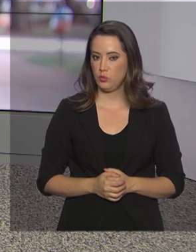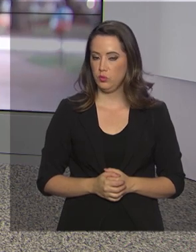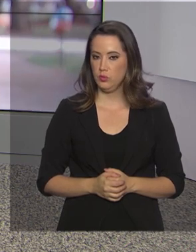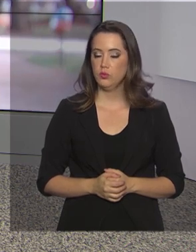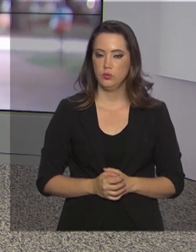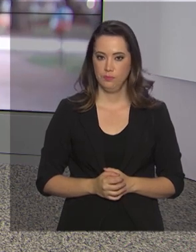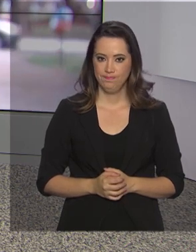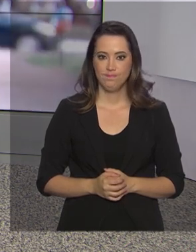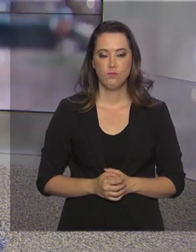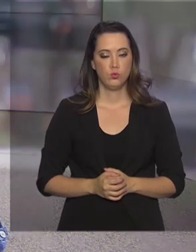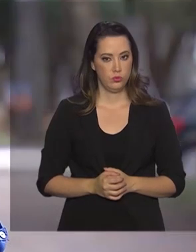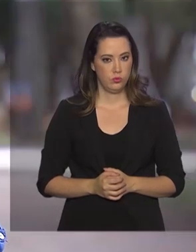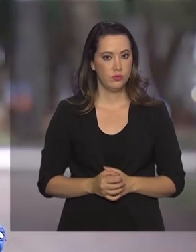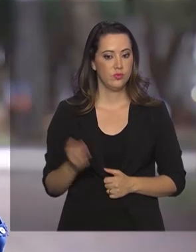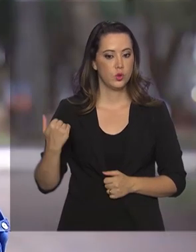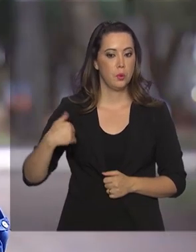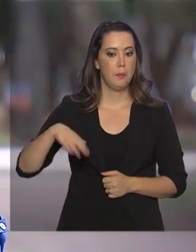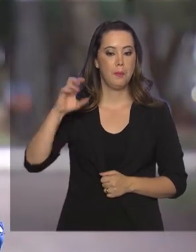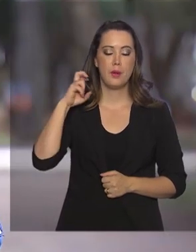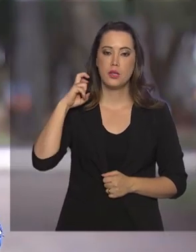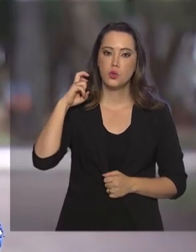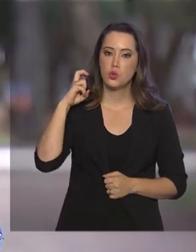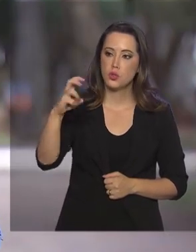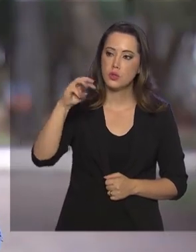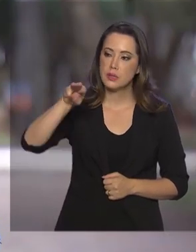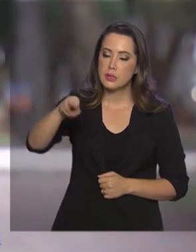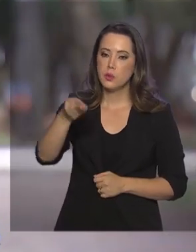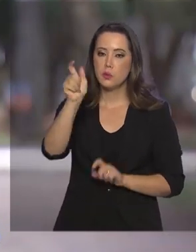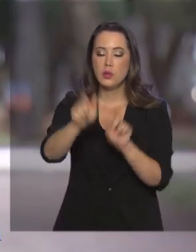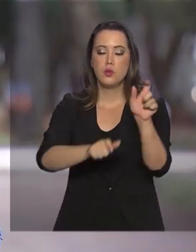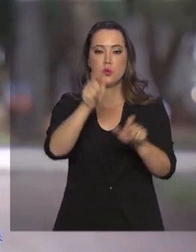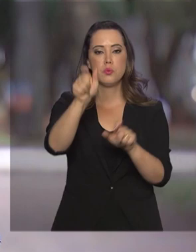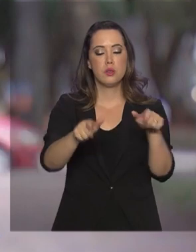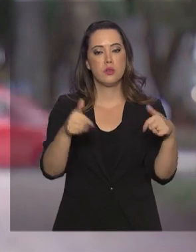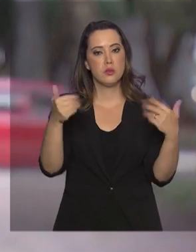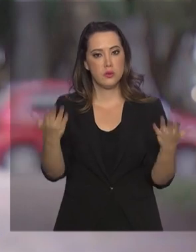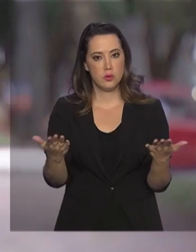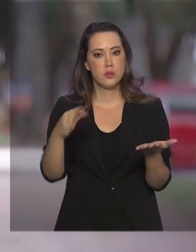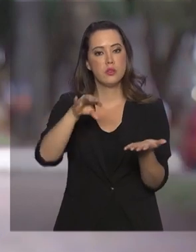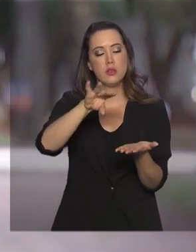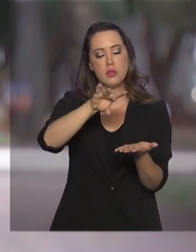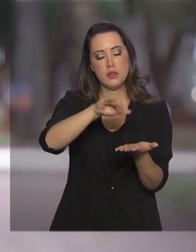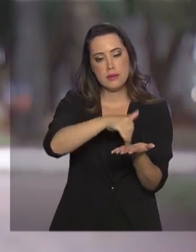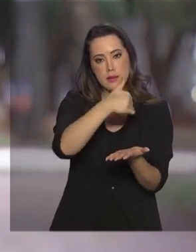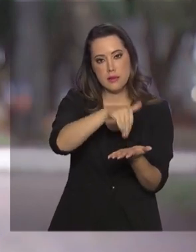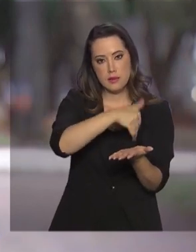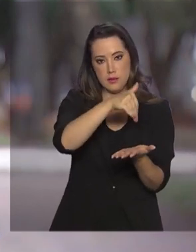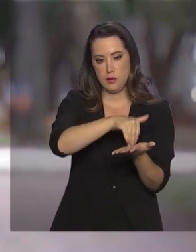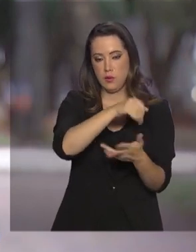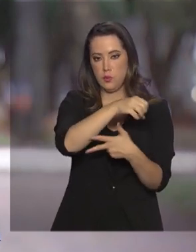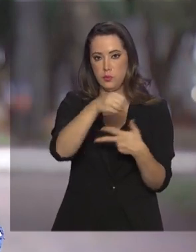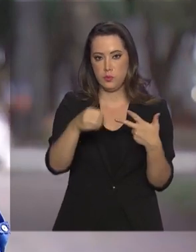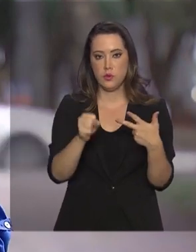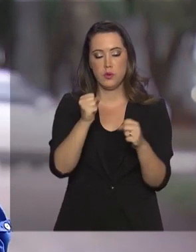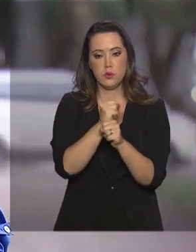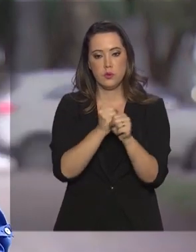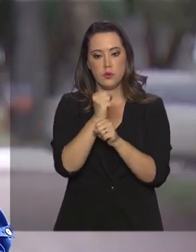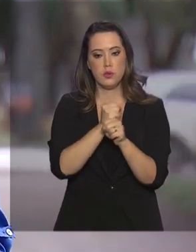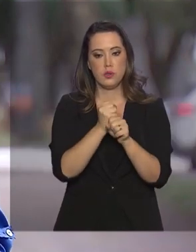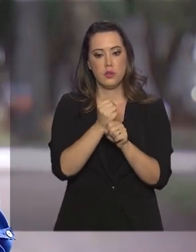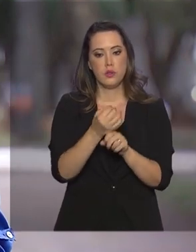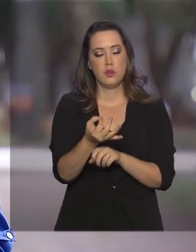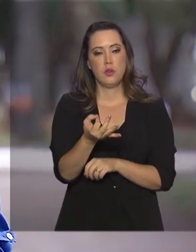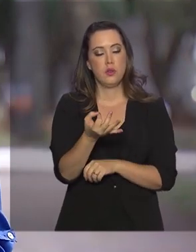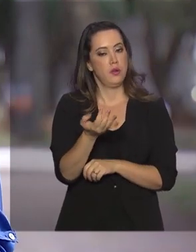Olha, para os mais de 5 milhões aí de participantes que se inscreveram na prova do Enem este ano, a